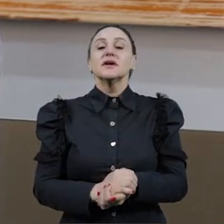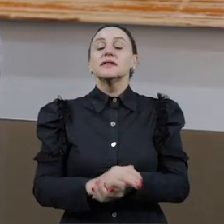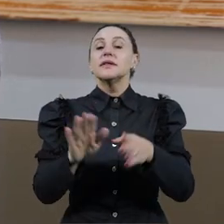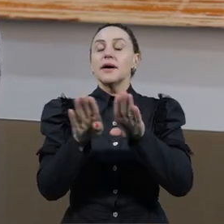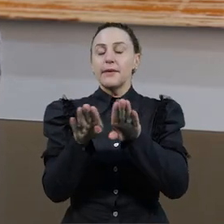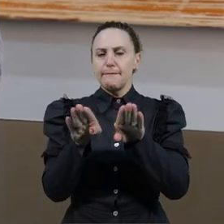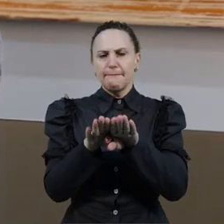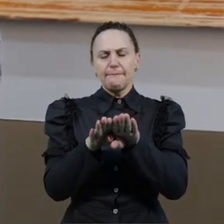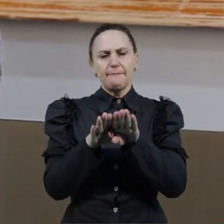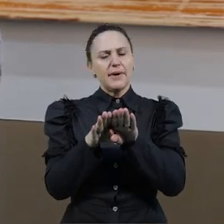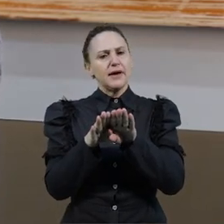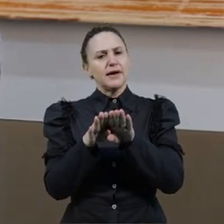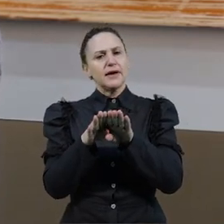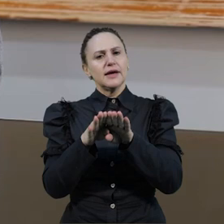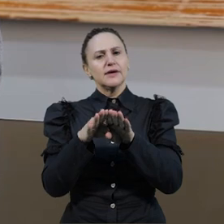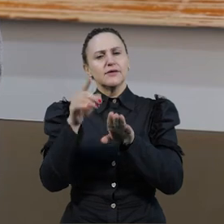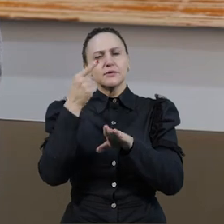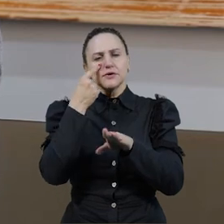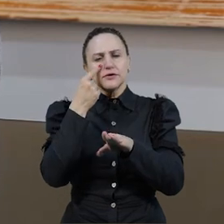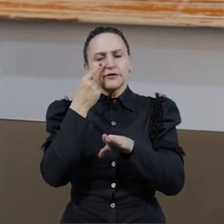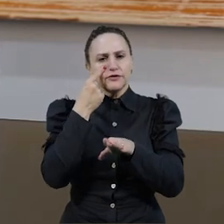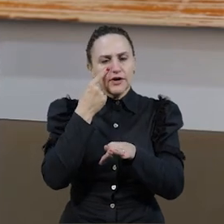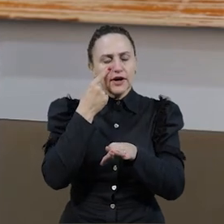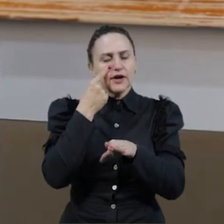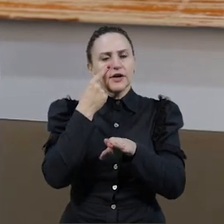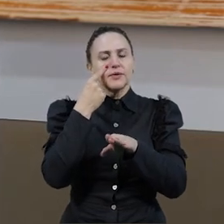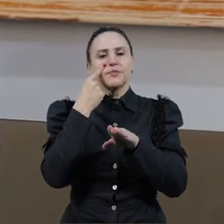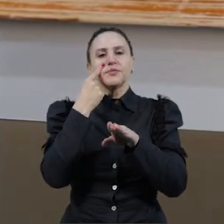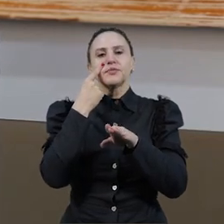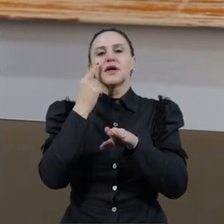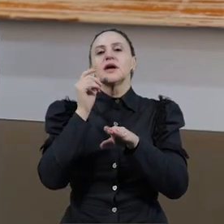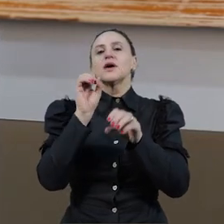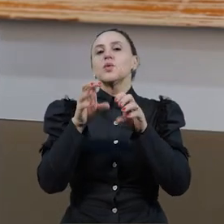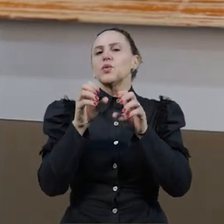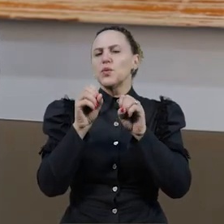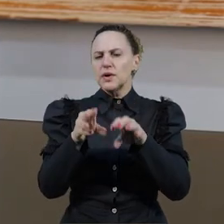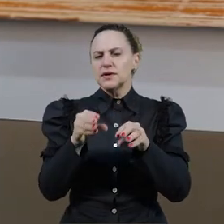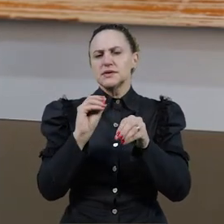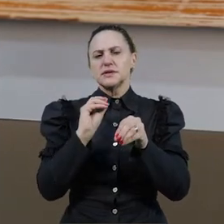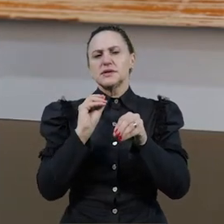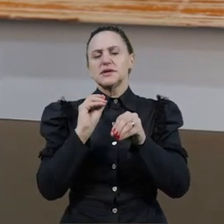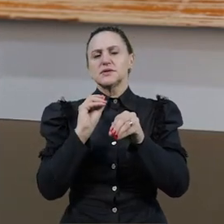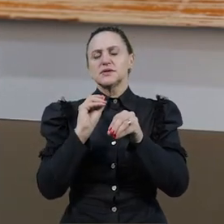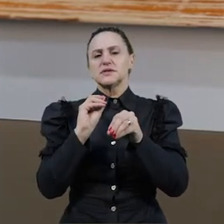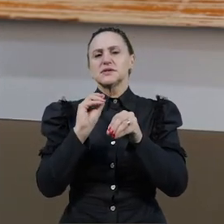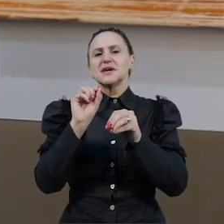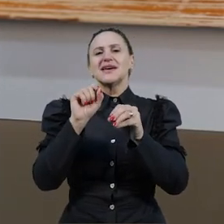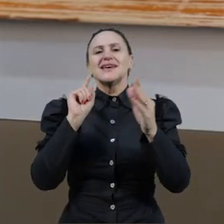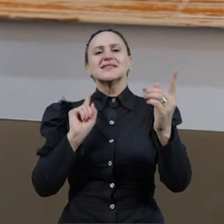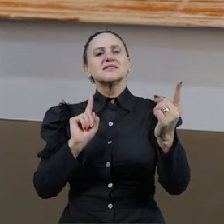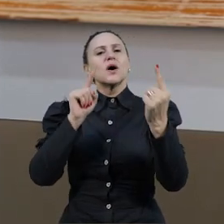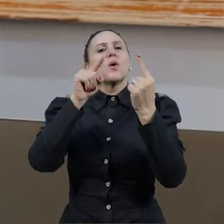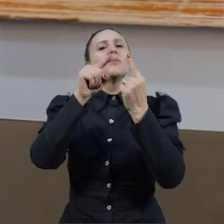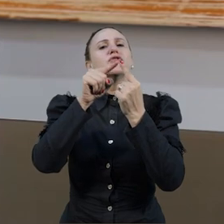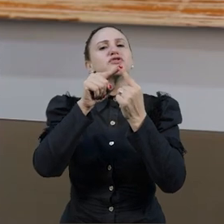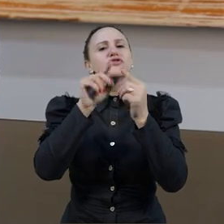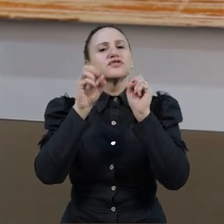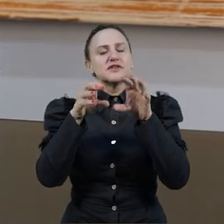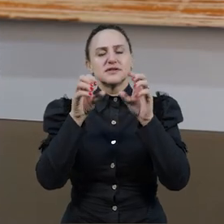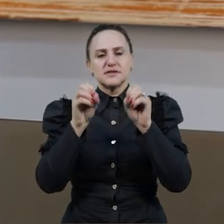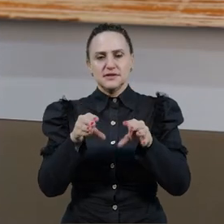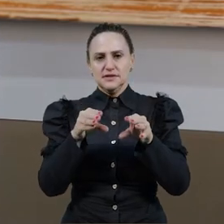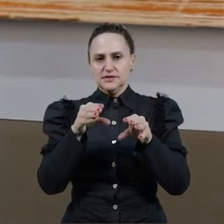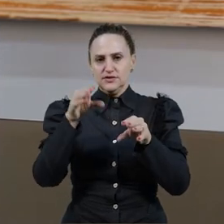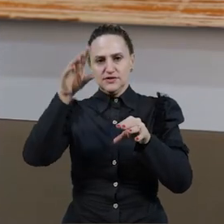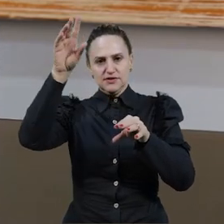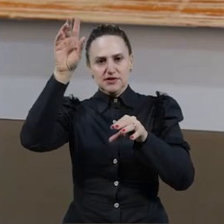tratar concepções de ensino, abordagens metodológicas, objetivos de ensino na área de história e